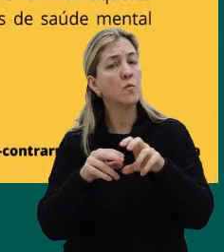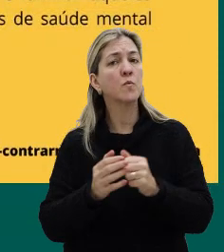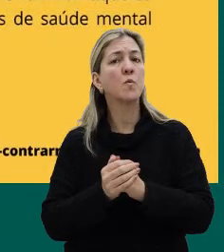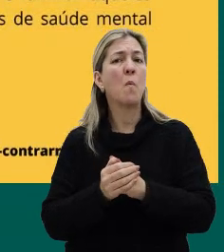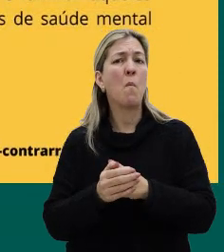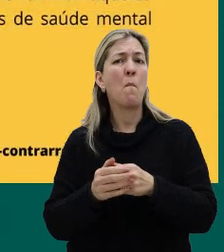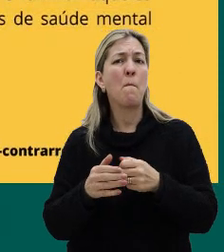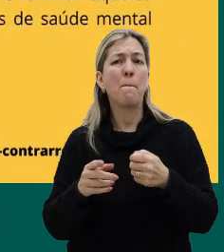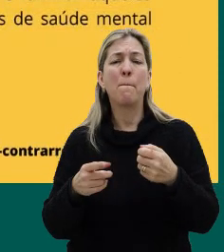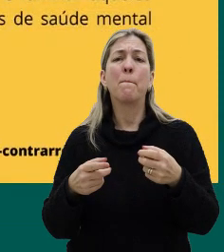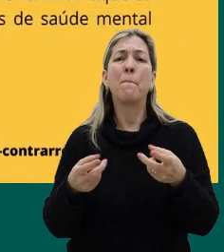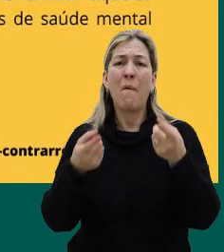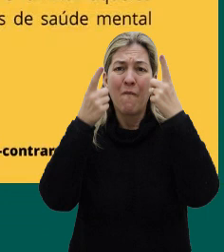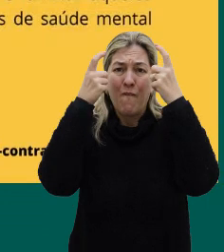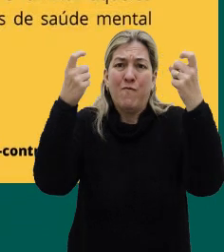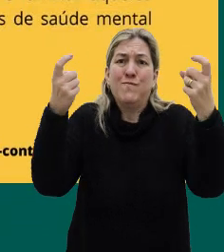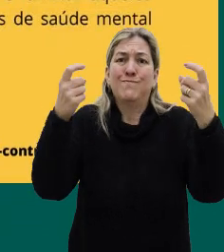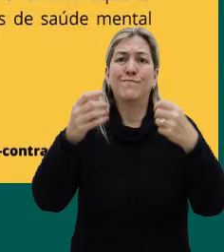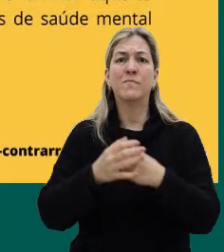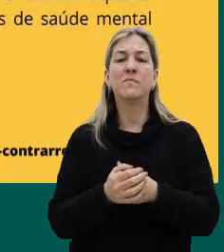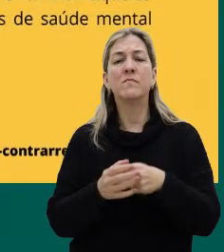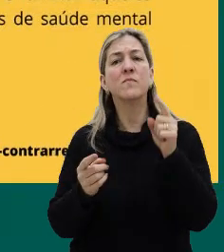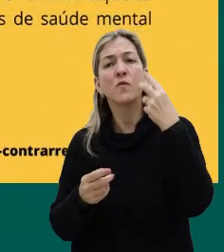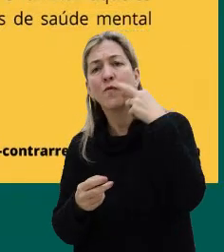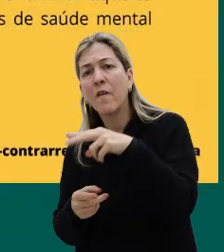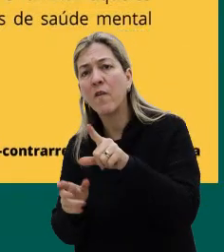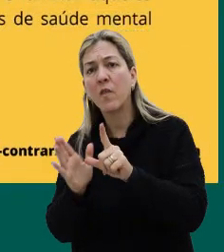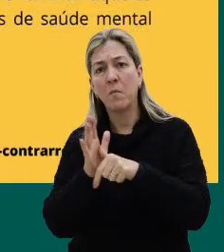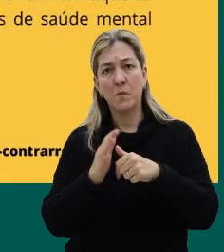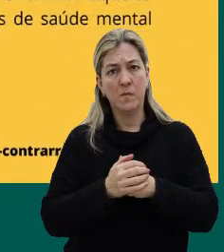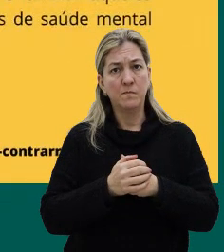violento, né, que eu acho que é algo que a gente vai ver a seguir.